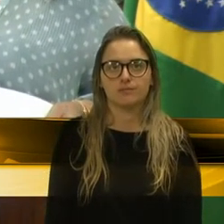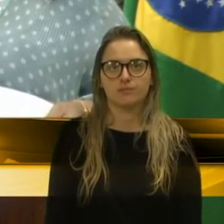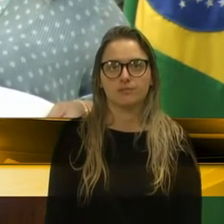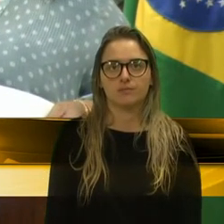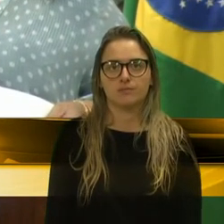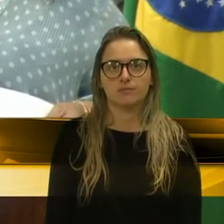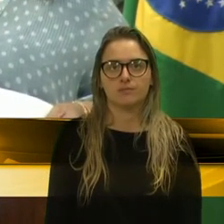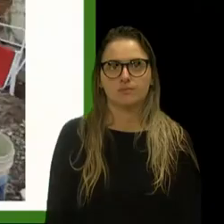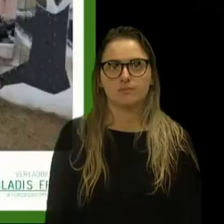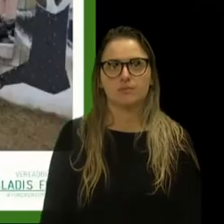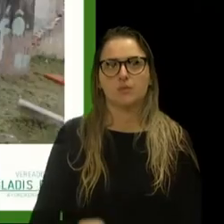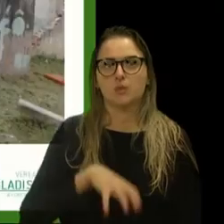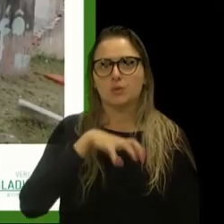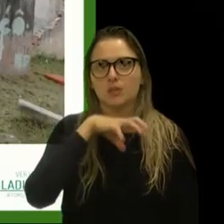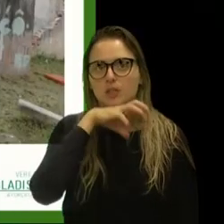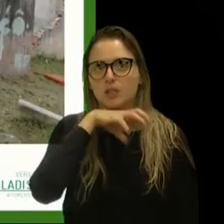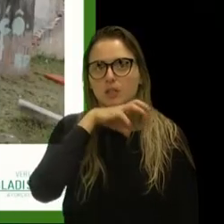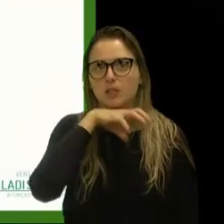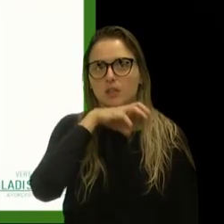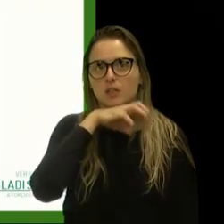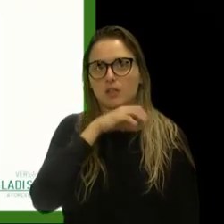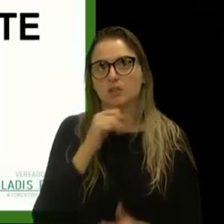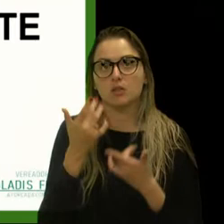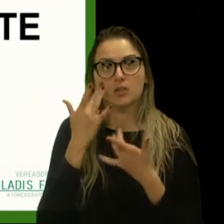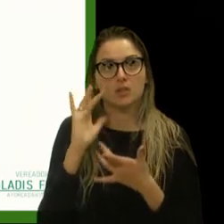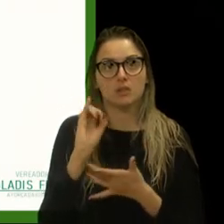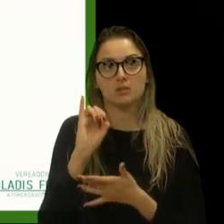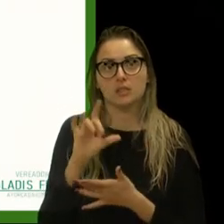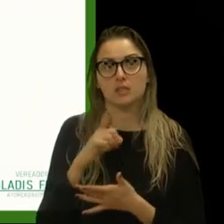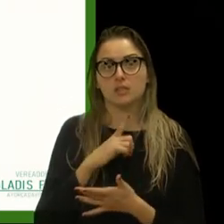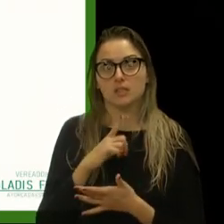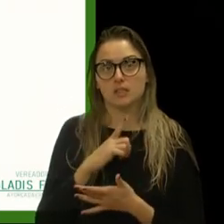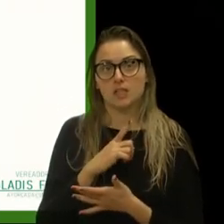O terreno baldio, não sei se tem uma nascente, o que que tem.